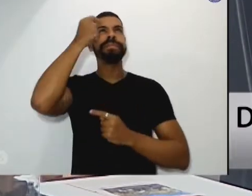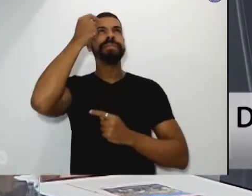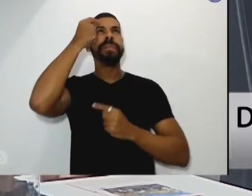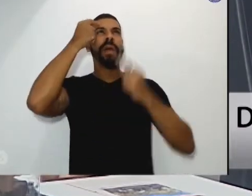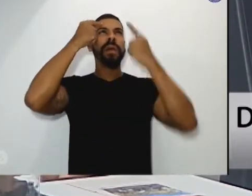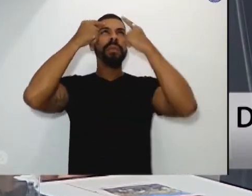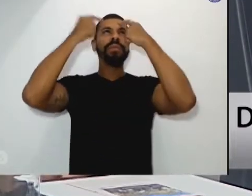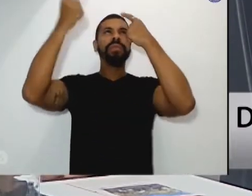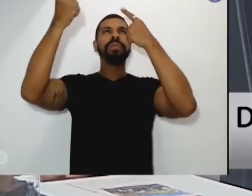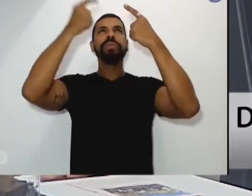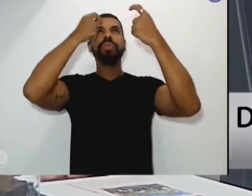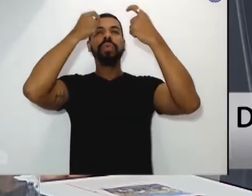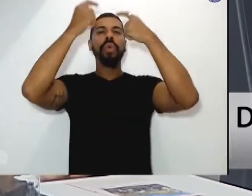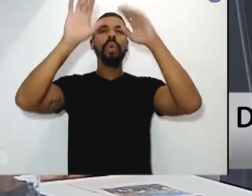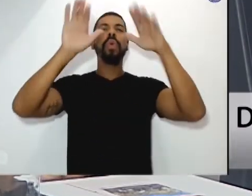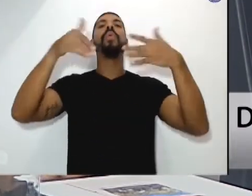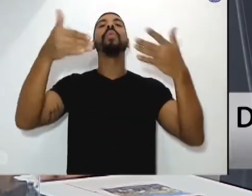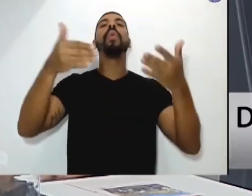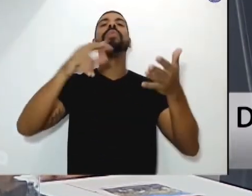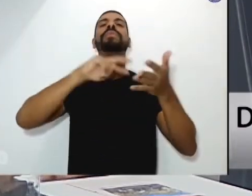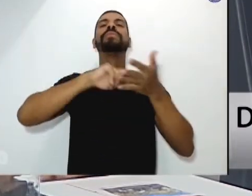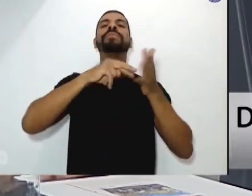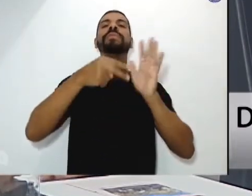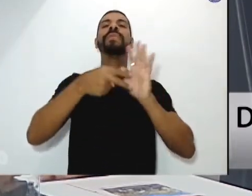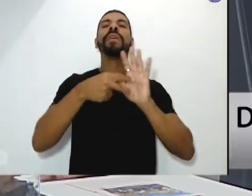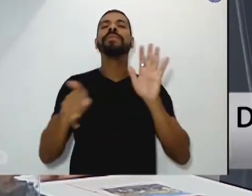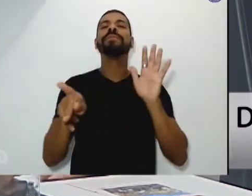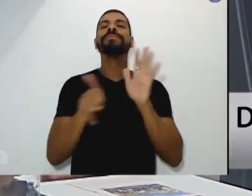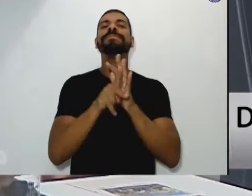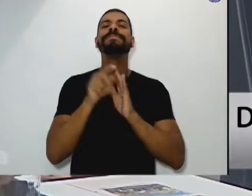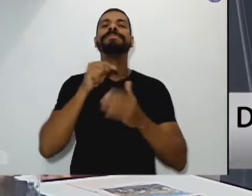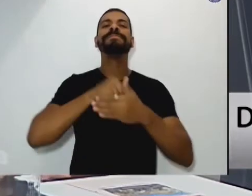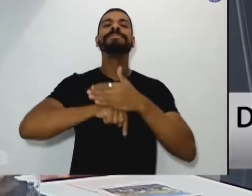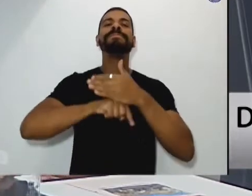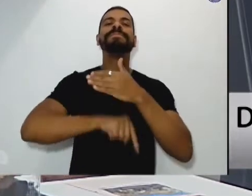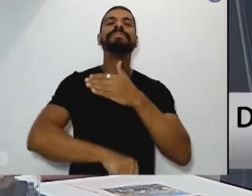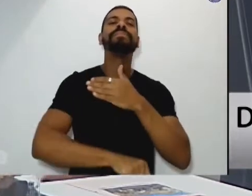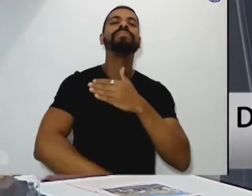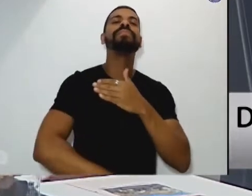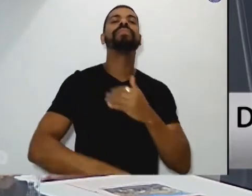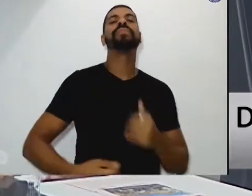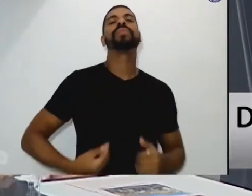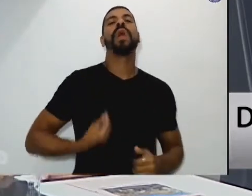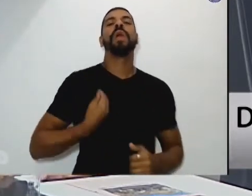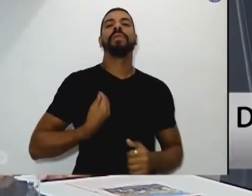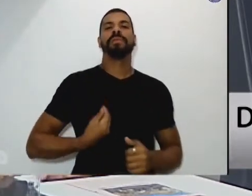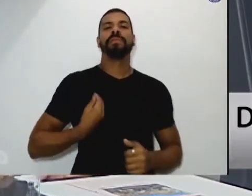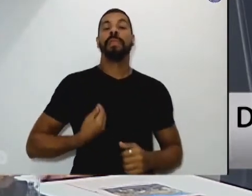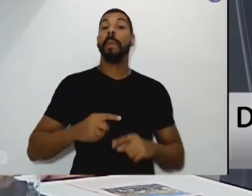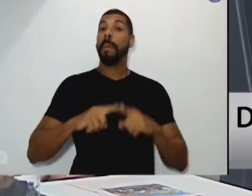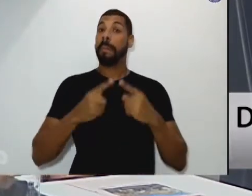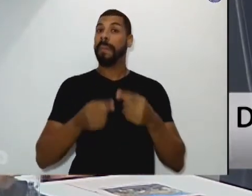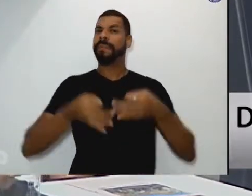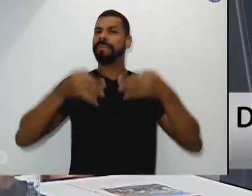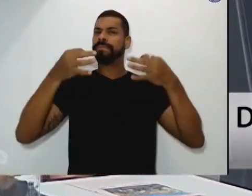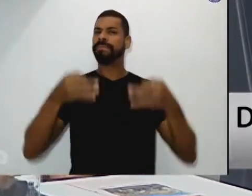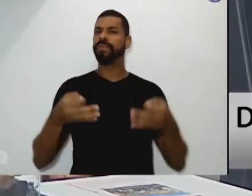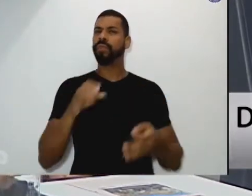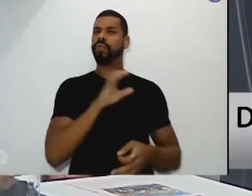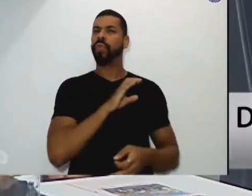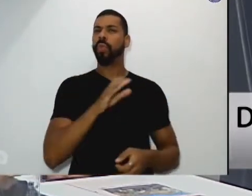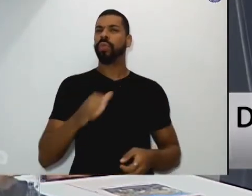significado mais profundo da vida, certos de que somente em Cristo e com Cristo